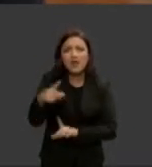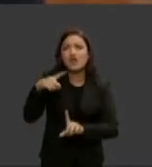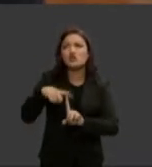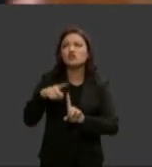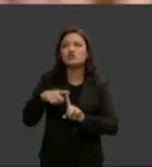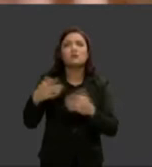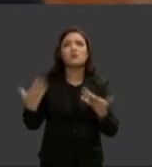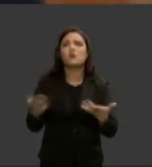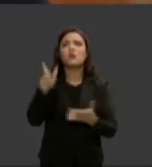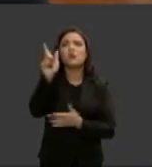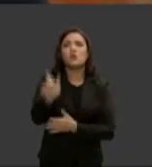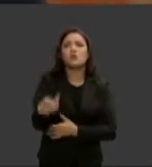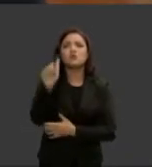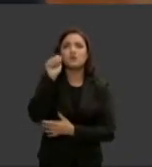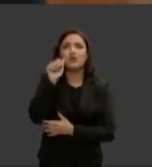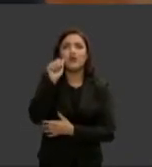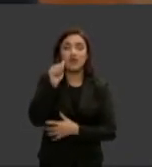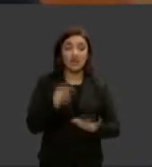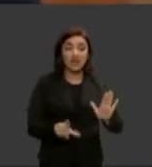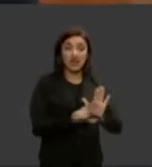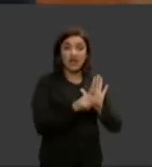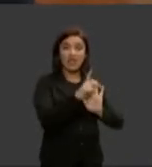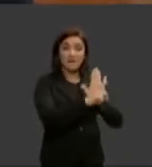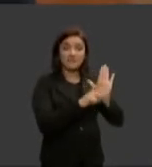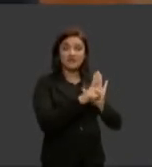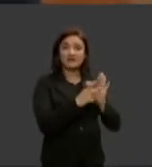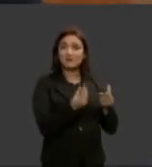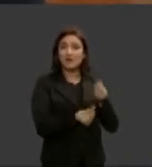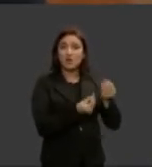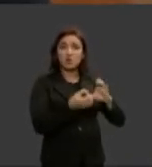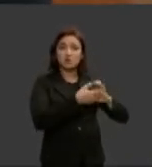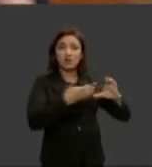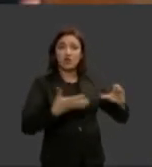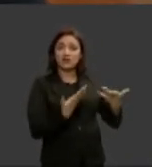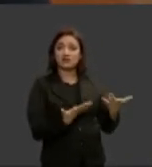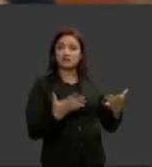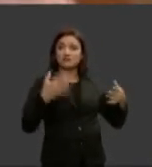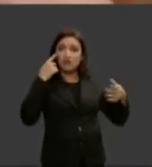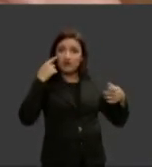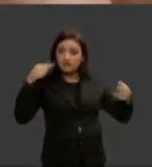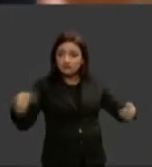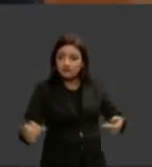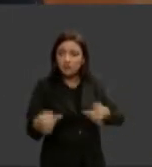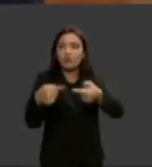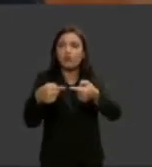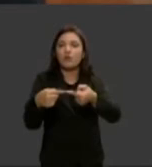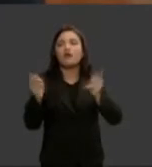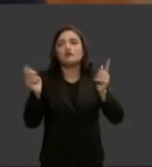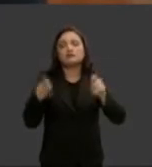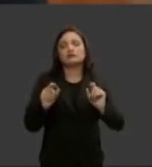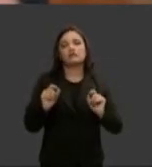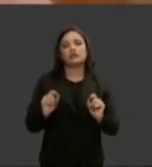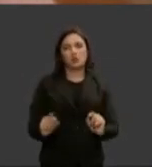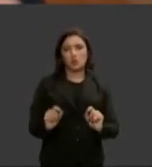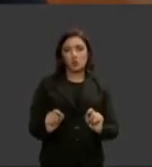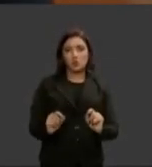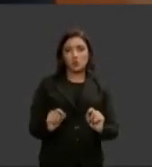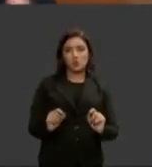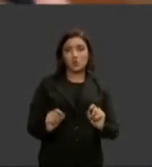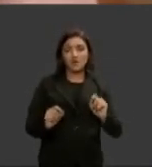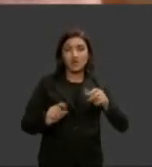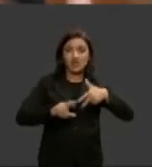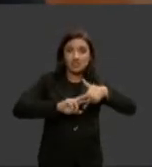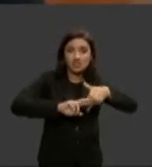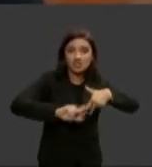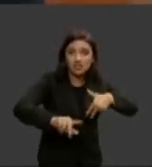gênero que a lei Maria da Penha se refere e dentro dessa decisão efetivamente traz um conceito de gênero traz inclusive